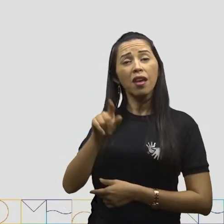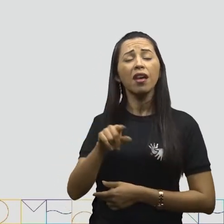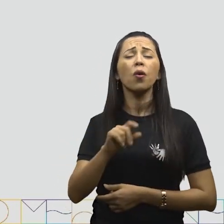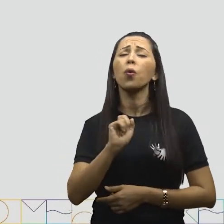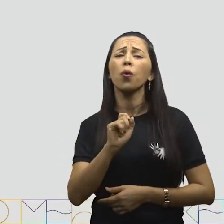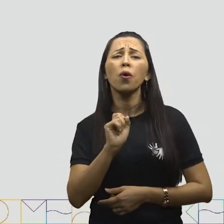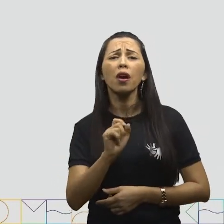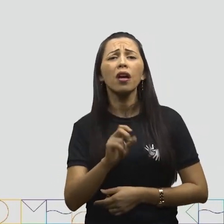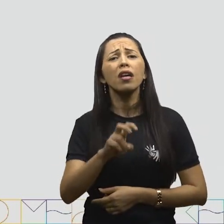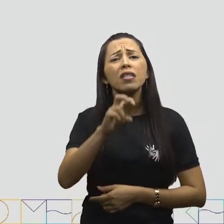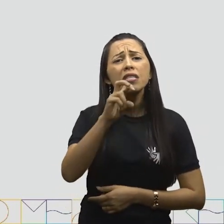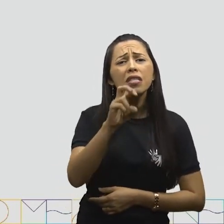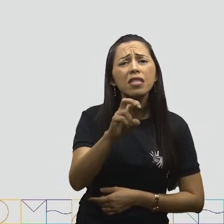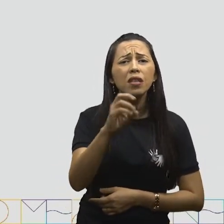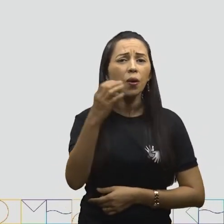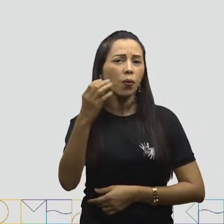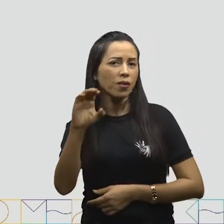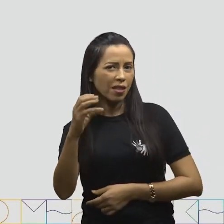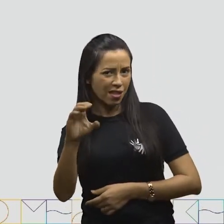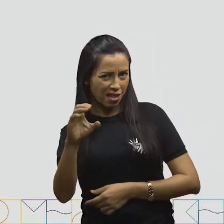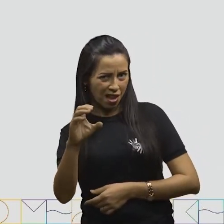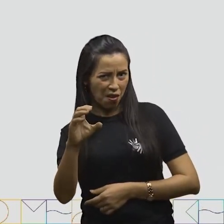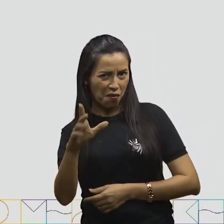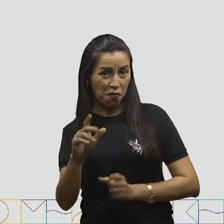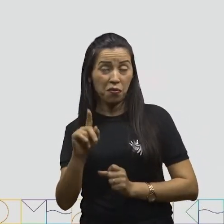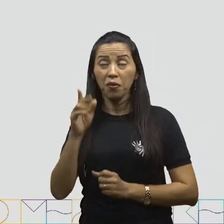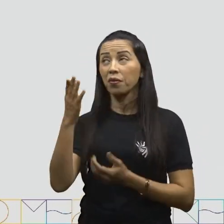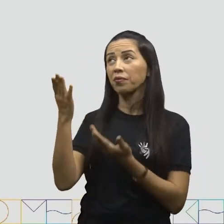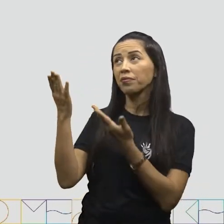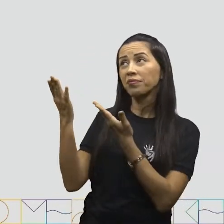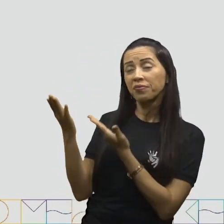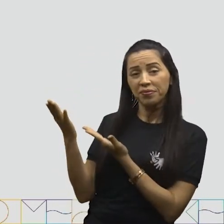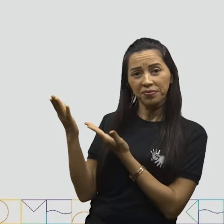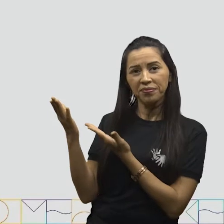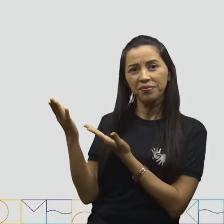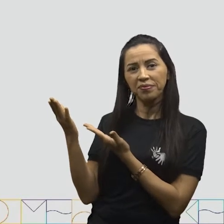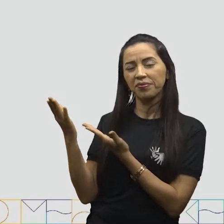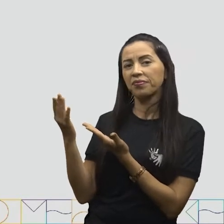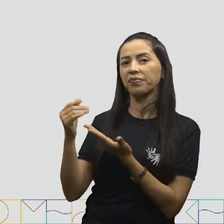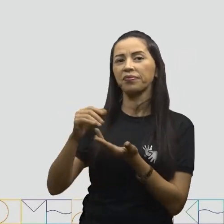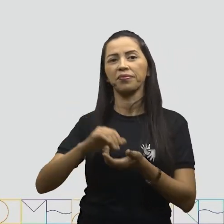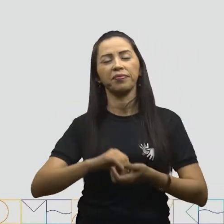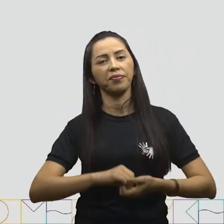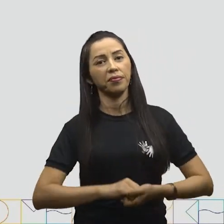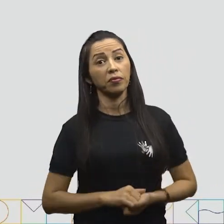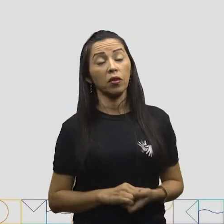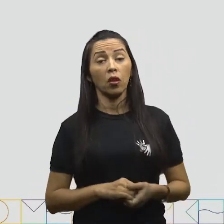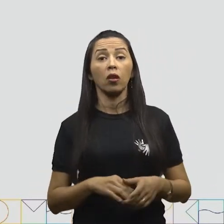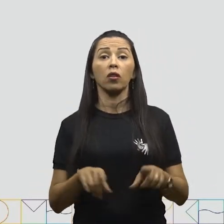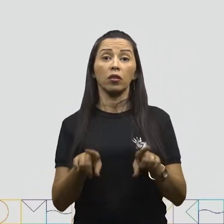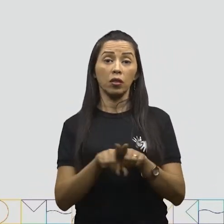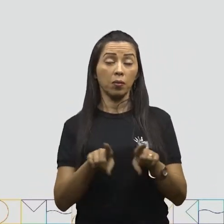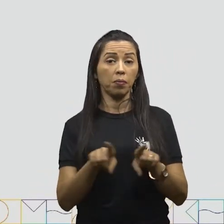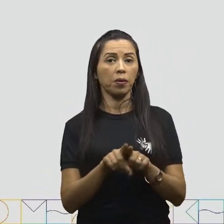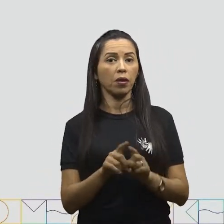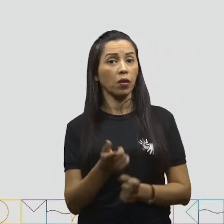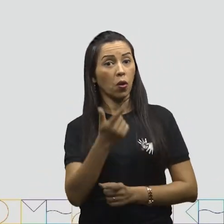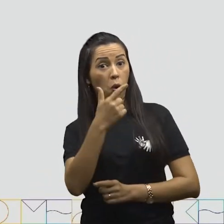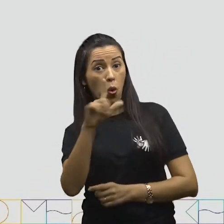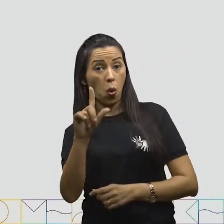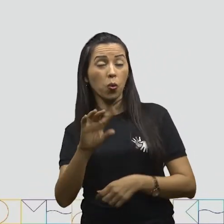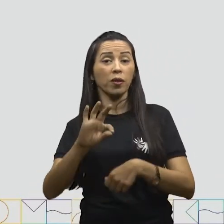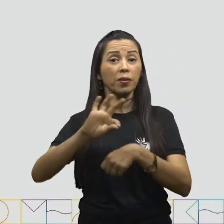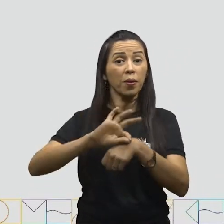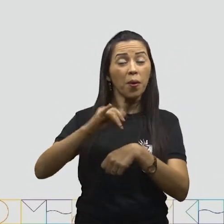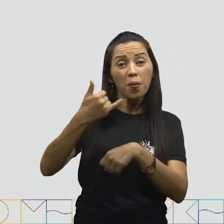centavos. Olha só como nós podemos a representá-la. E nós a escrevemos assim por extenso. Essa é a nossa